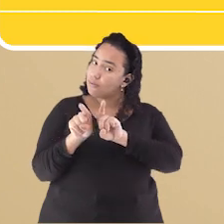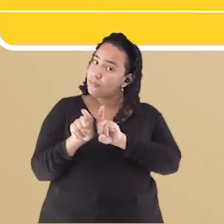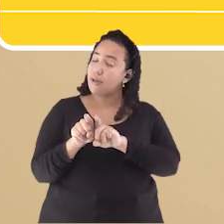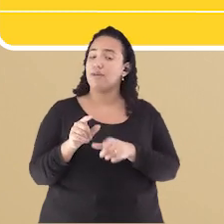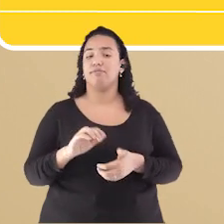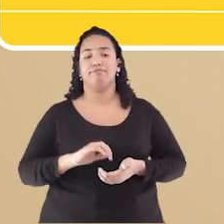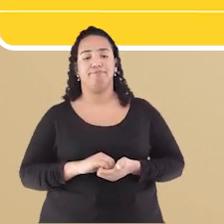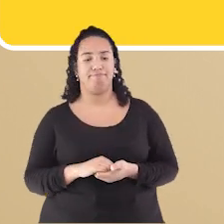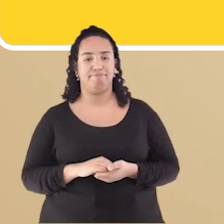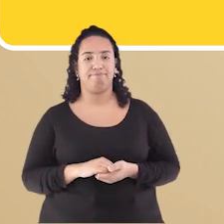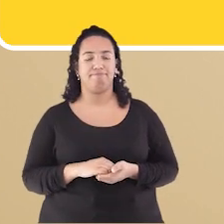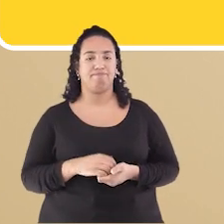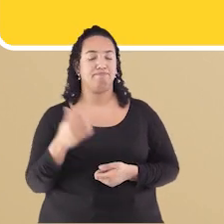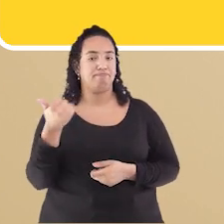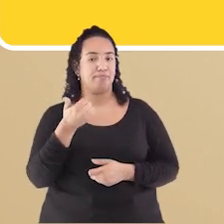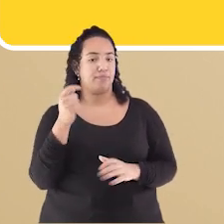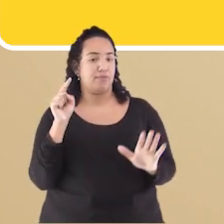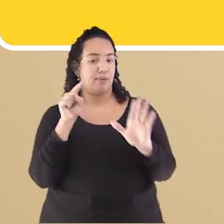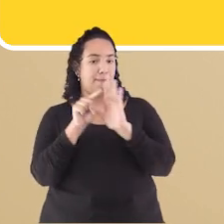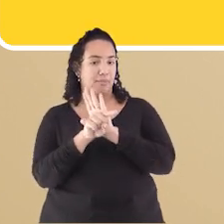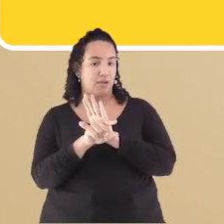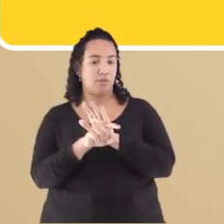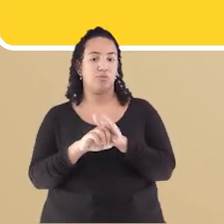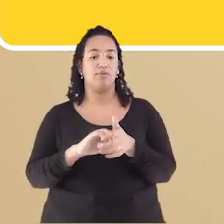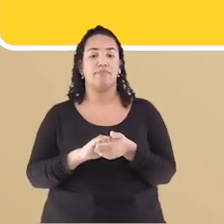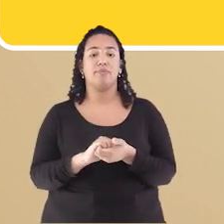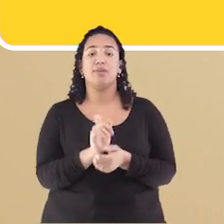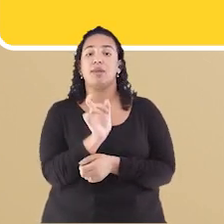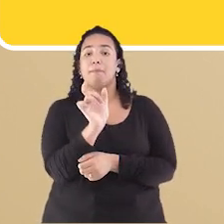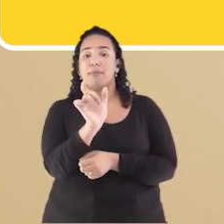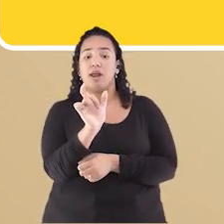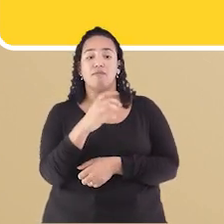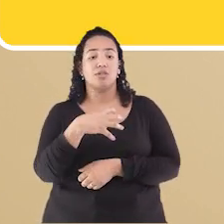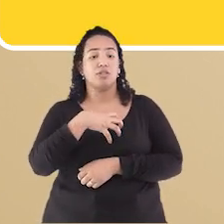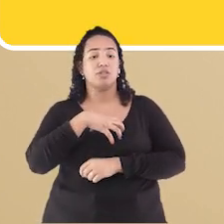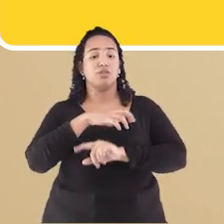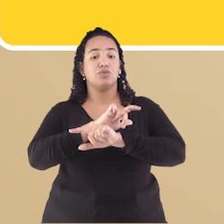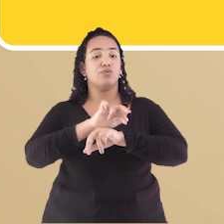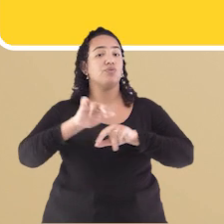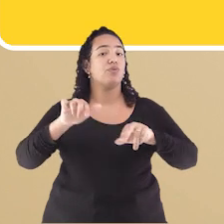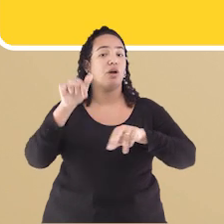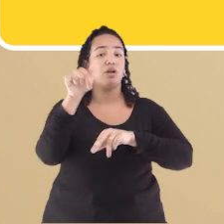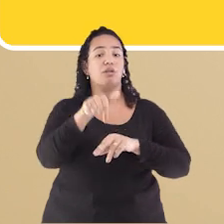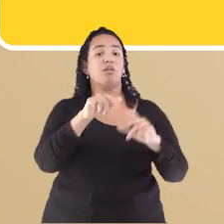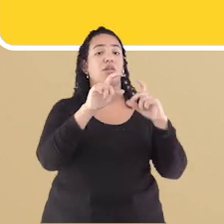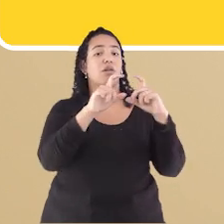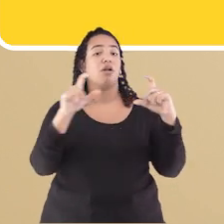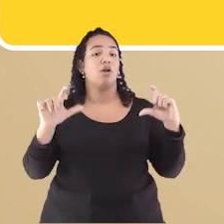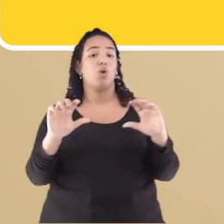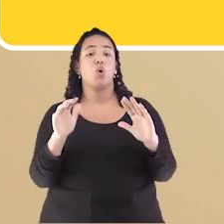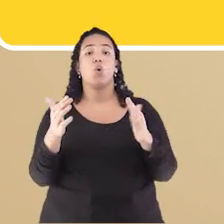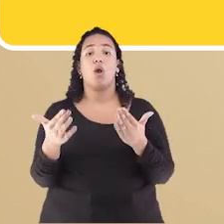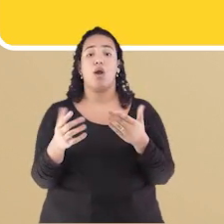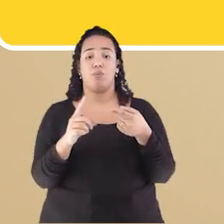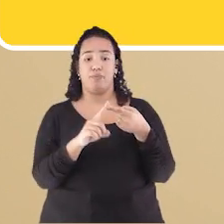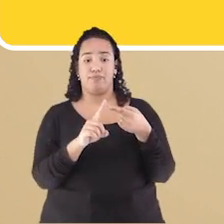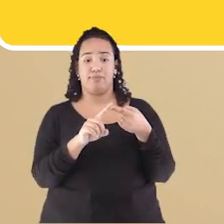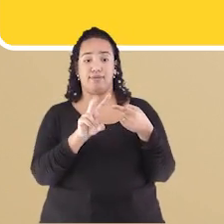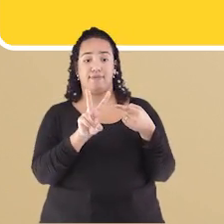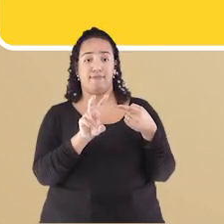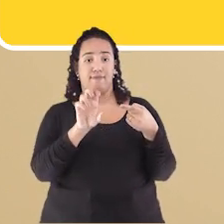também Questão 1 Qual é a palavra Polissêmica Presente Nesta tirinha?